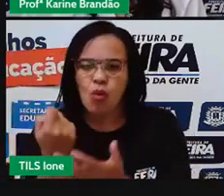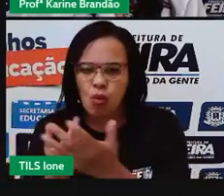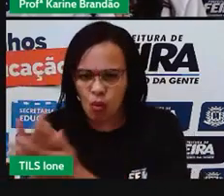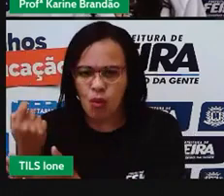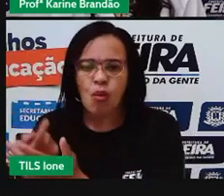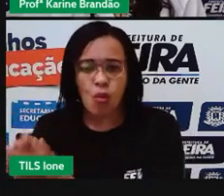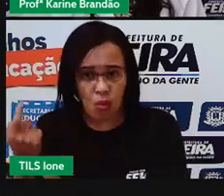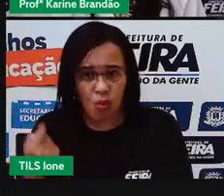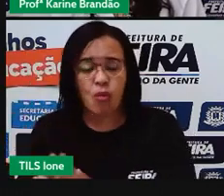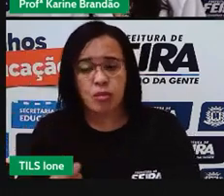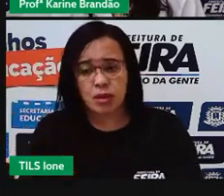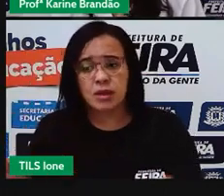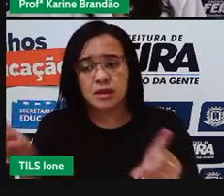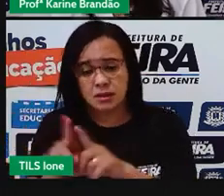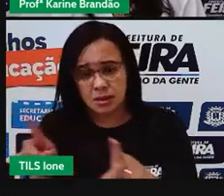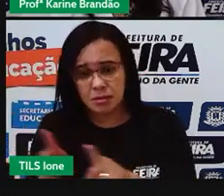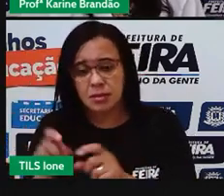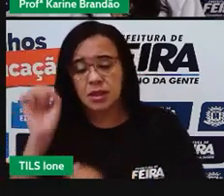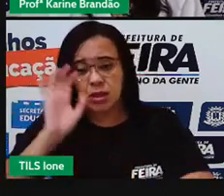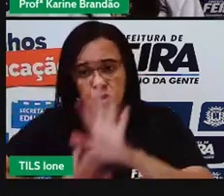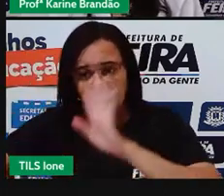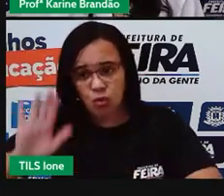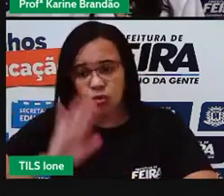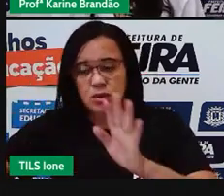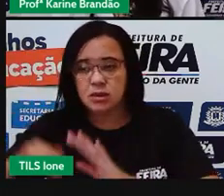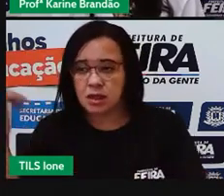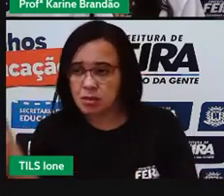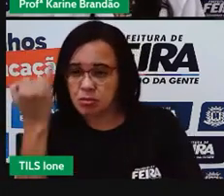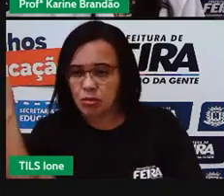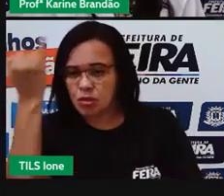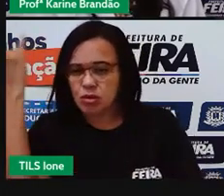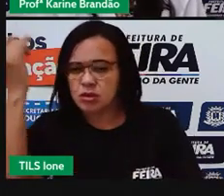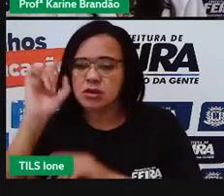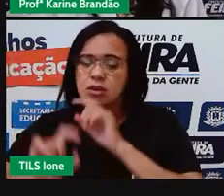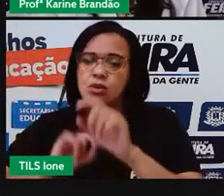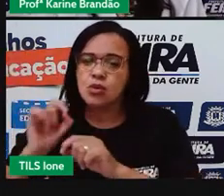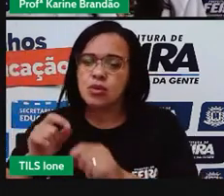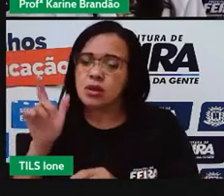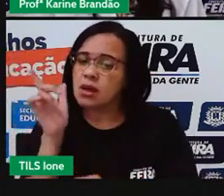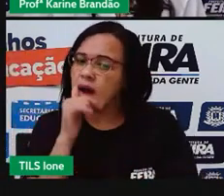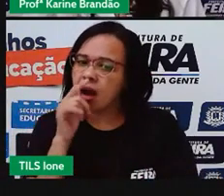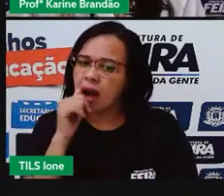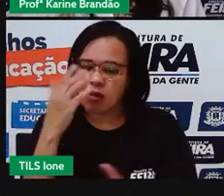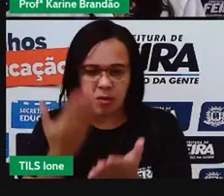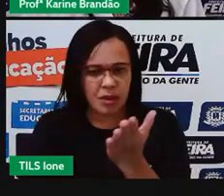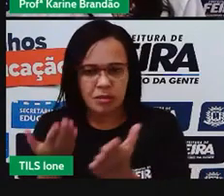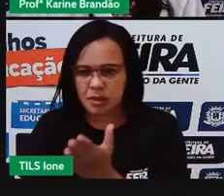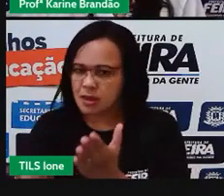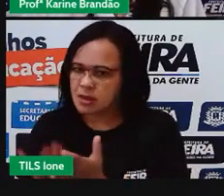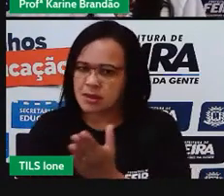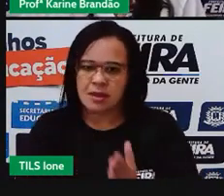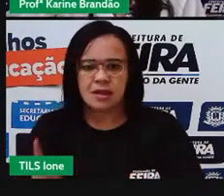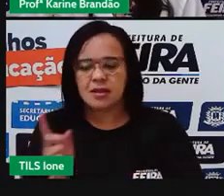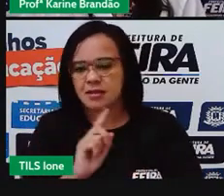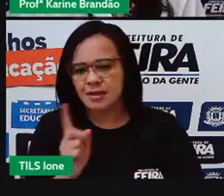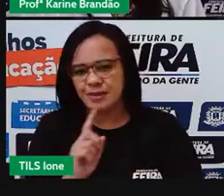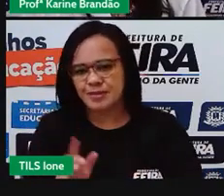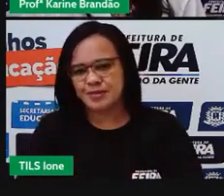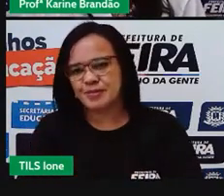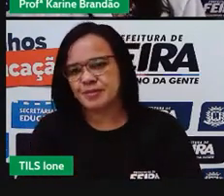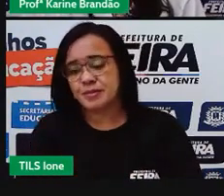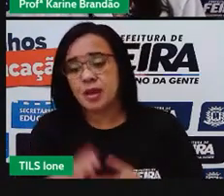no nosso recurso natural e essencial que é a água agora é a sua vez de